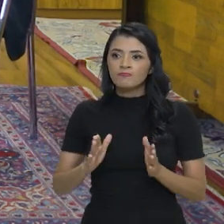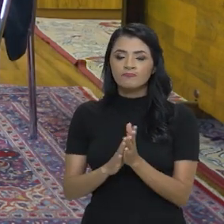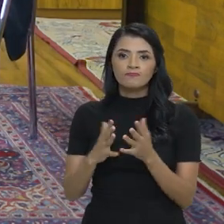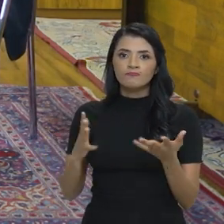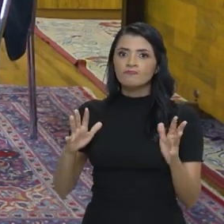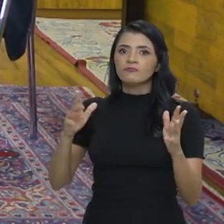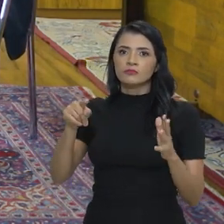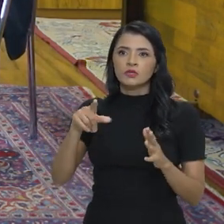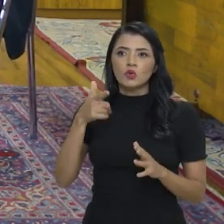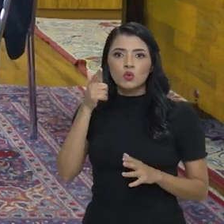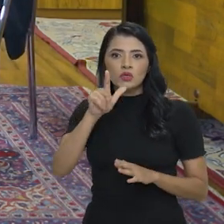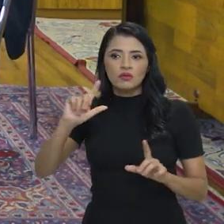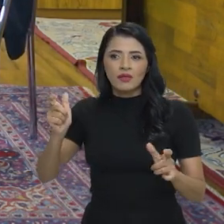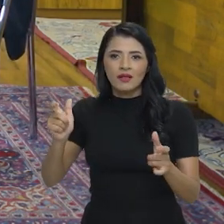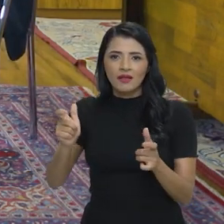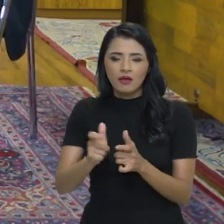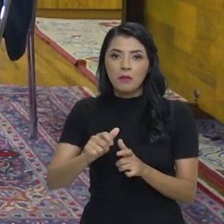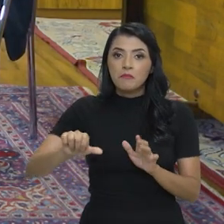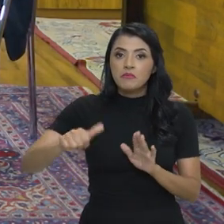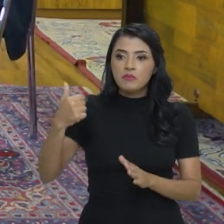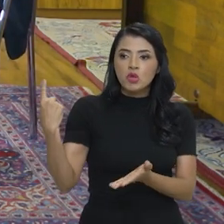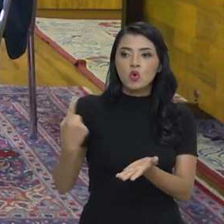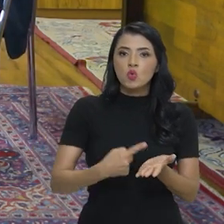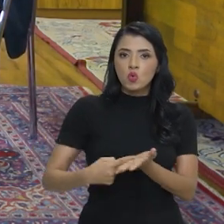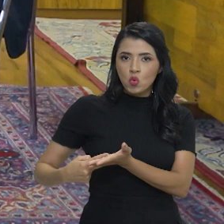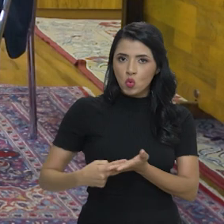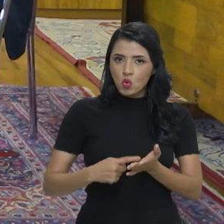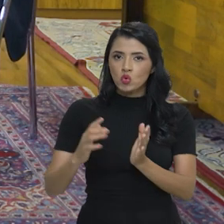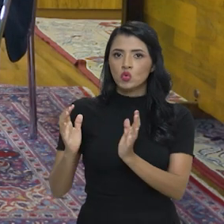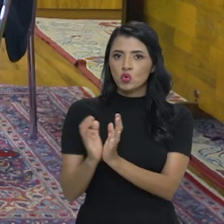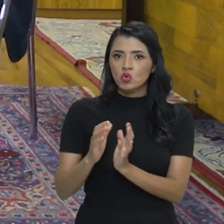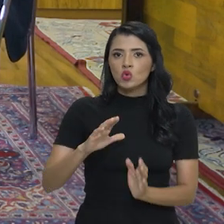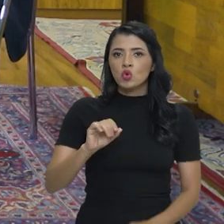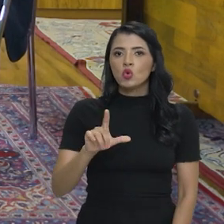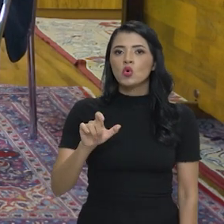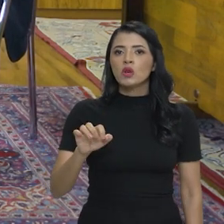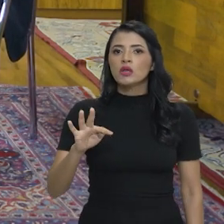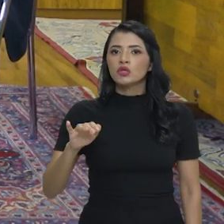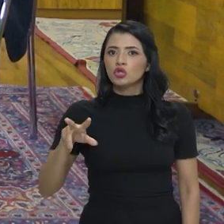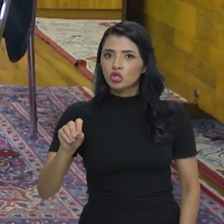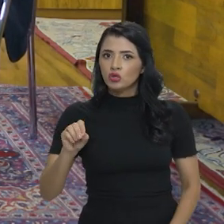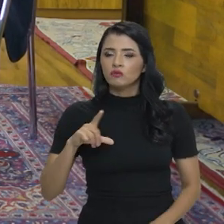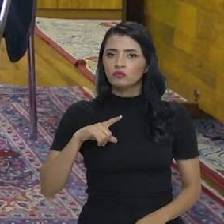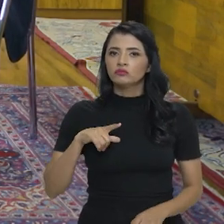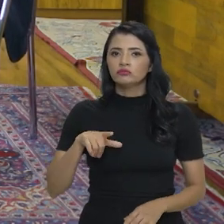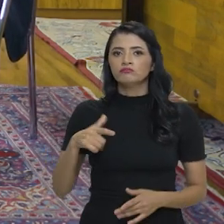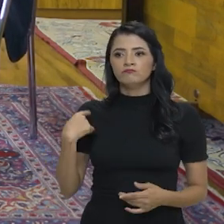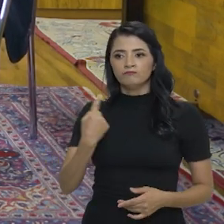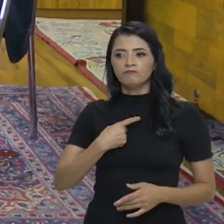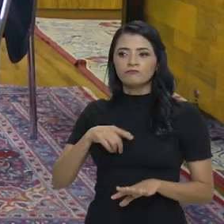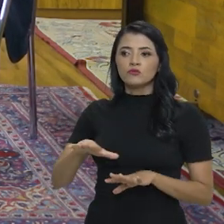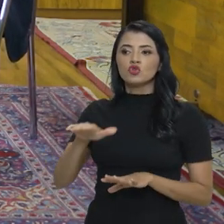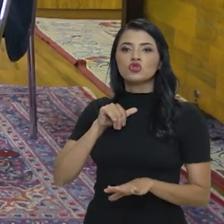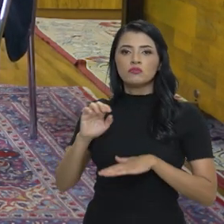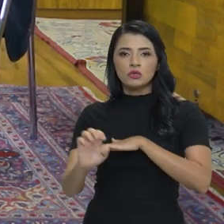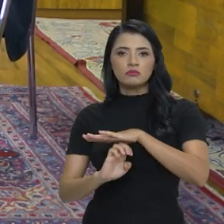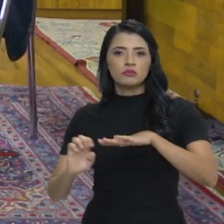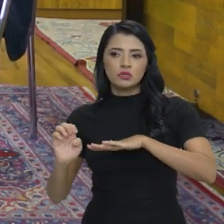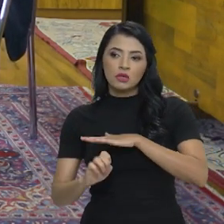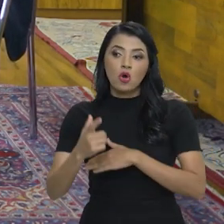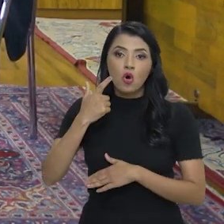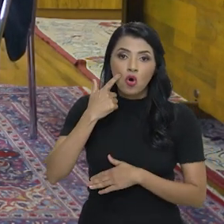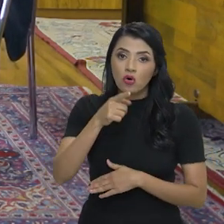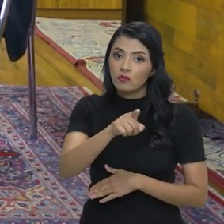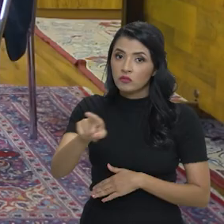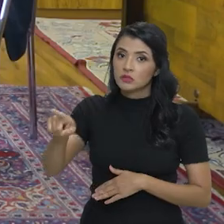enaltecer. Surgiu o primeiro acordo coletivo, após as nossas operações, o nosso chamado aos